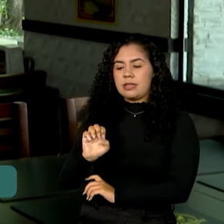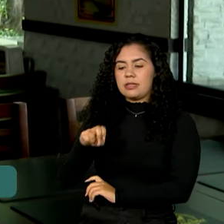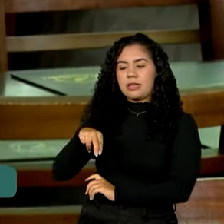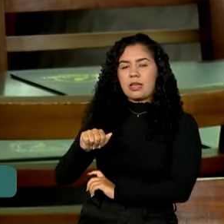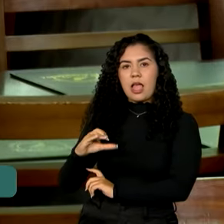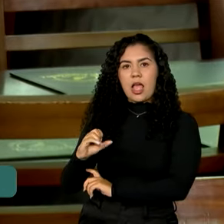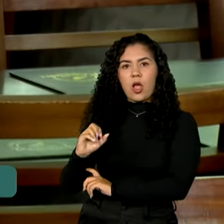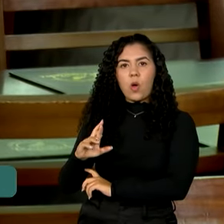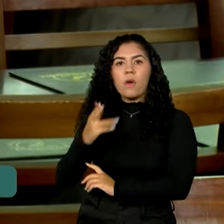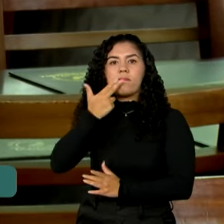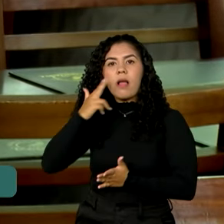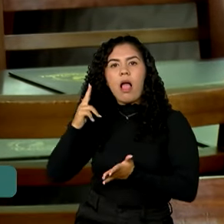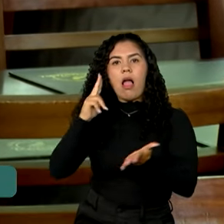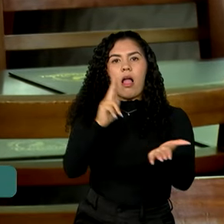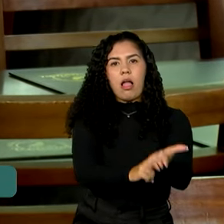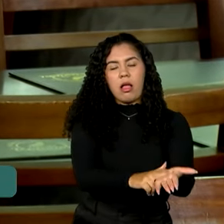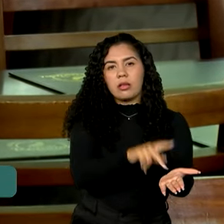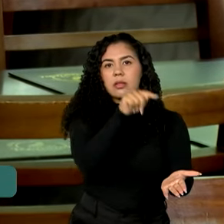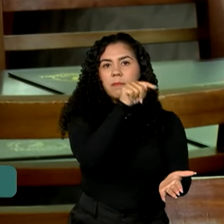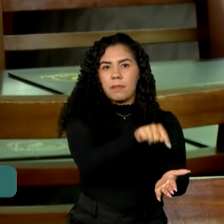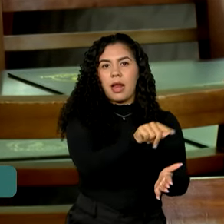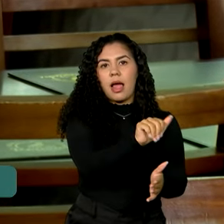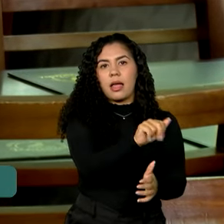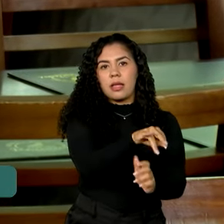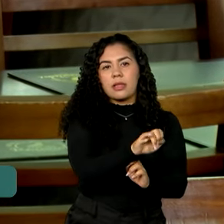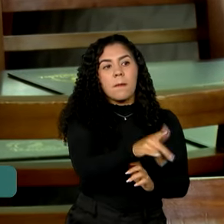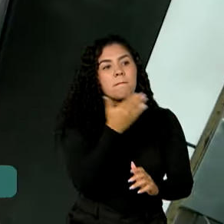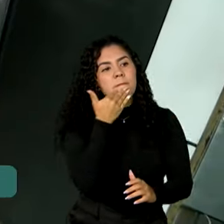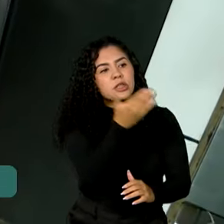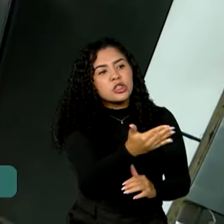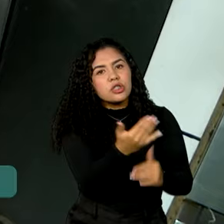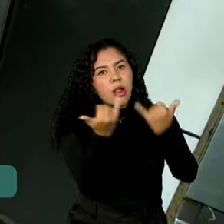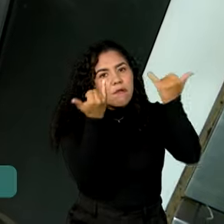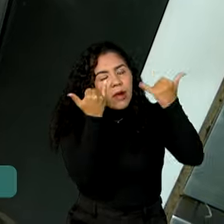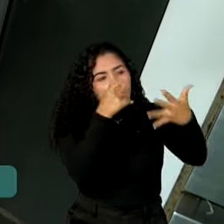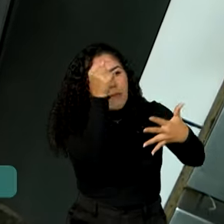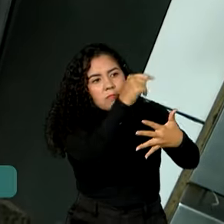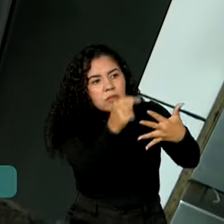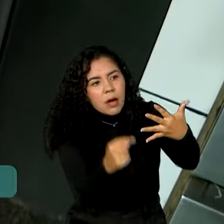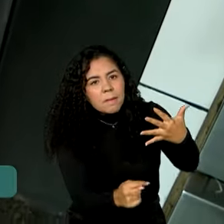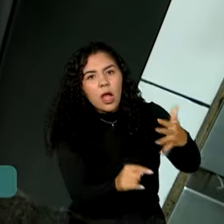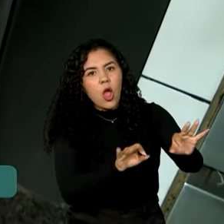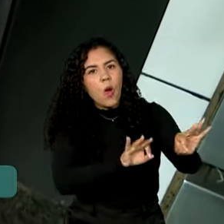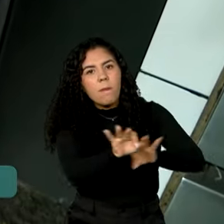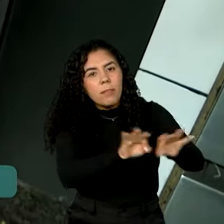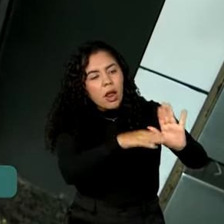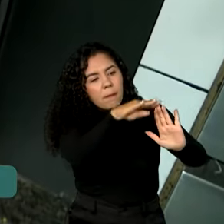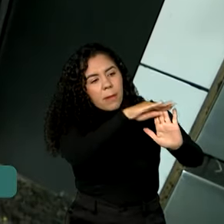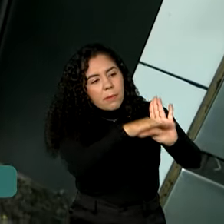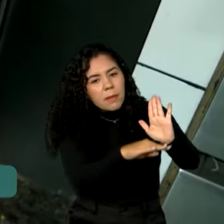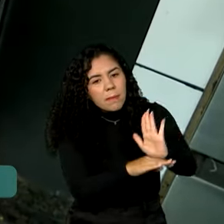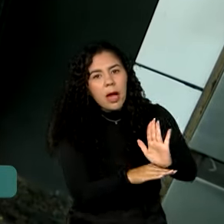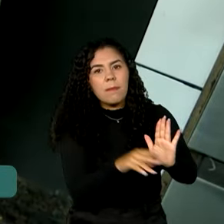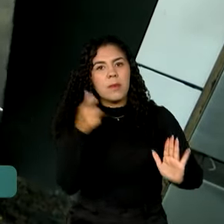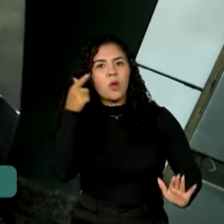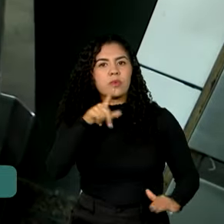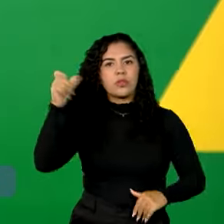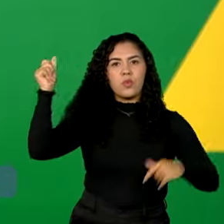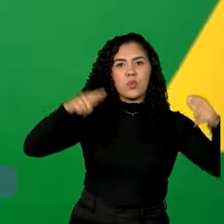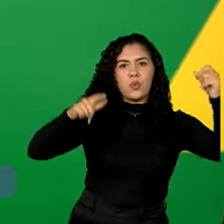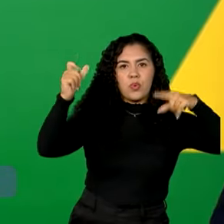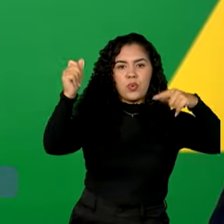Enel, exigindo informações e um plano concreto de trabalho para retorno da energia.